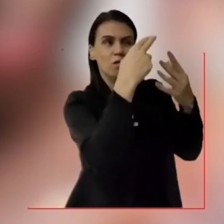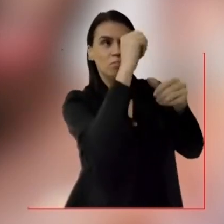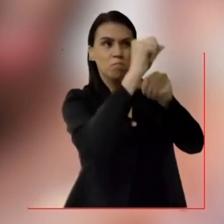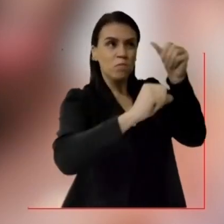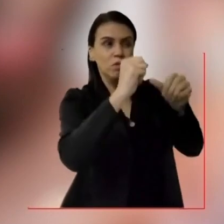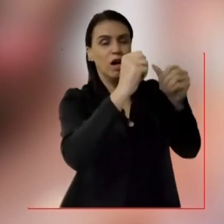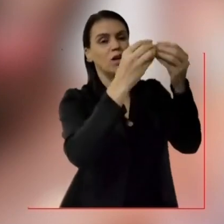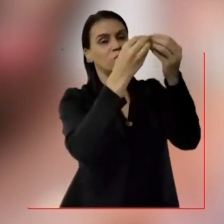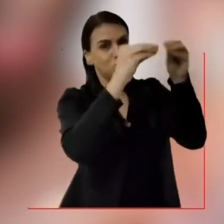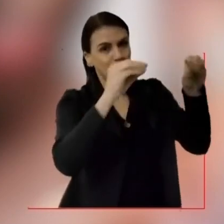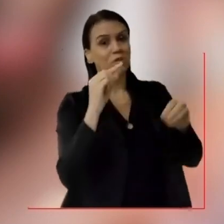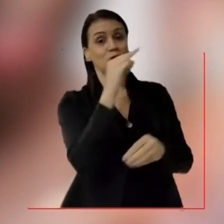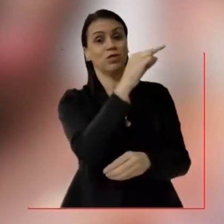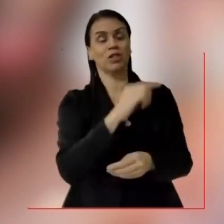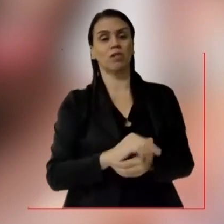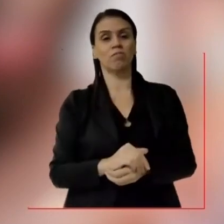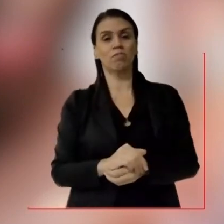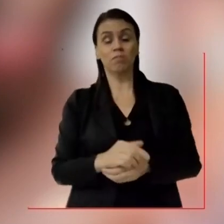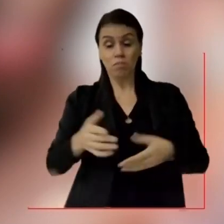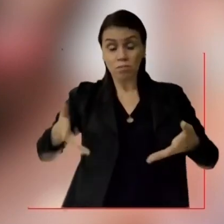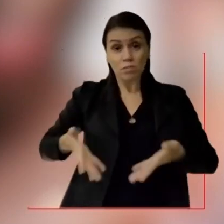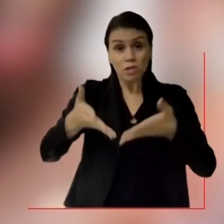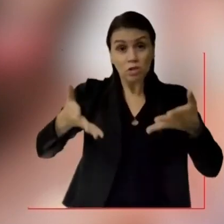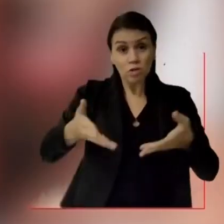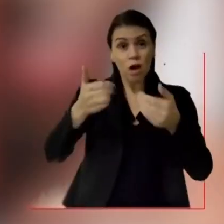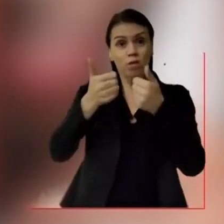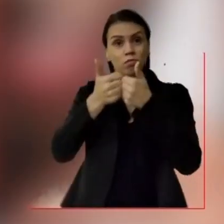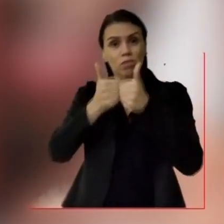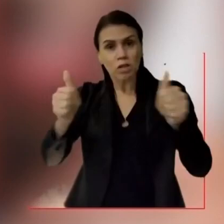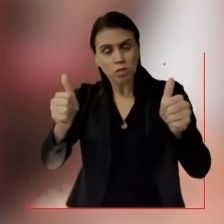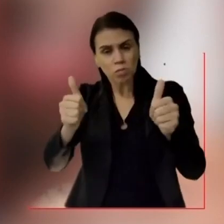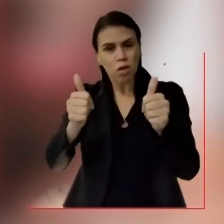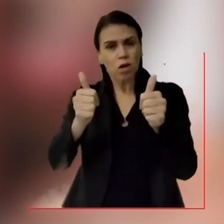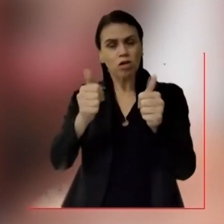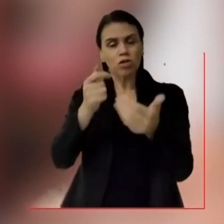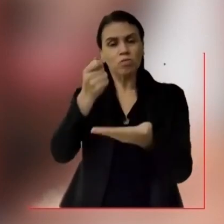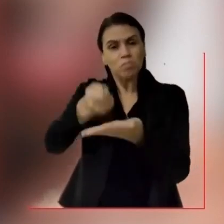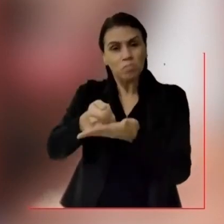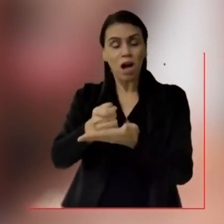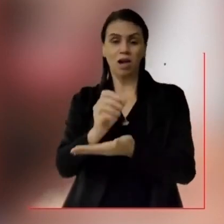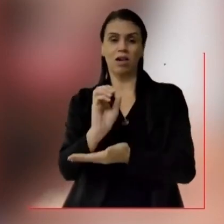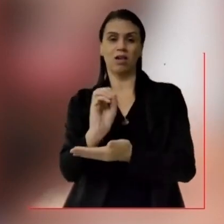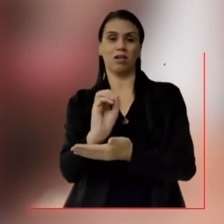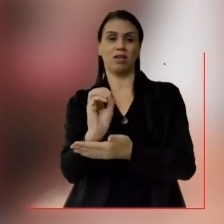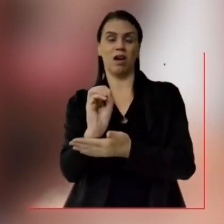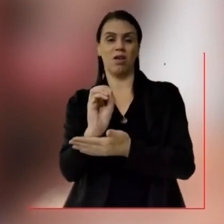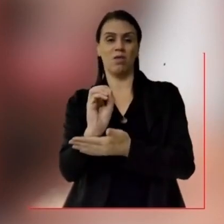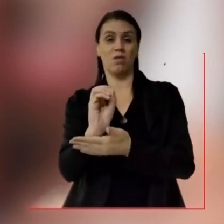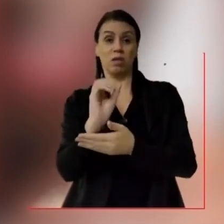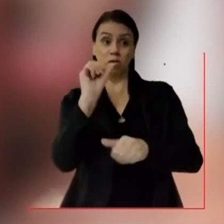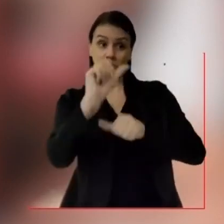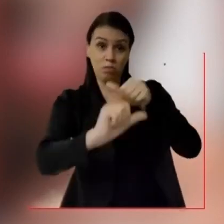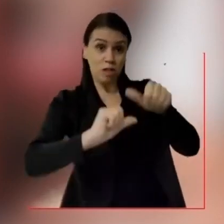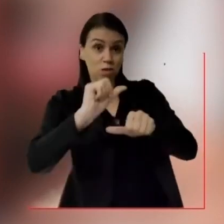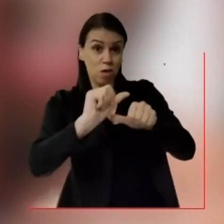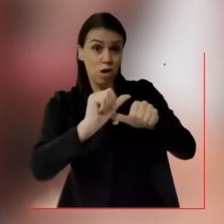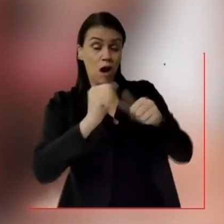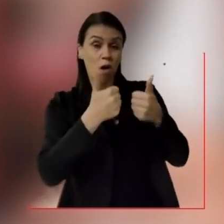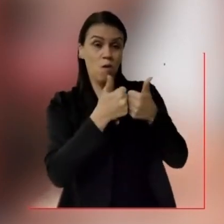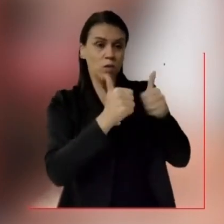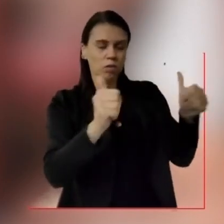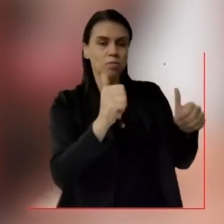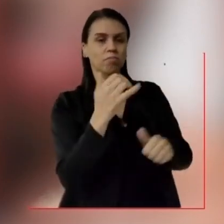modelo de poda que destrói as nossas árvores. Vamos incentivar o transporte coletivo com a tarifa zero